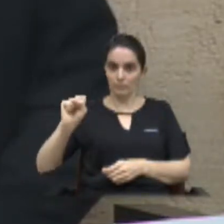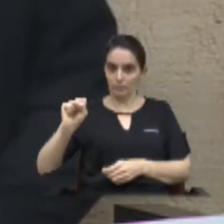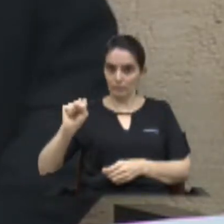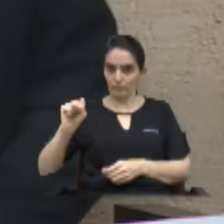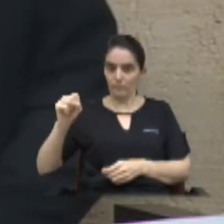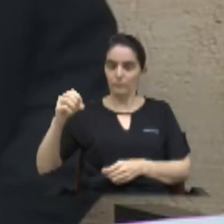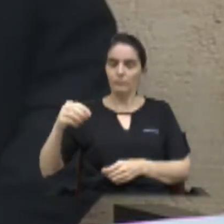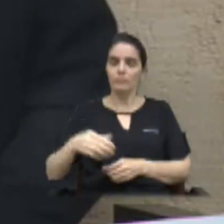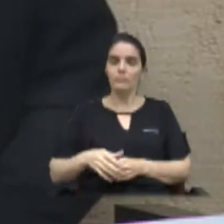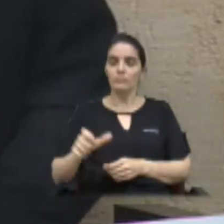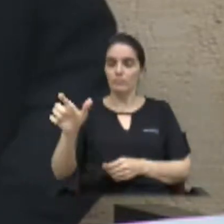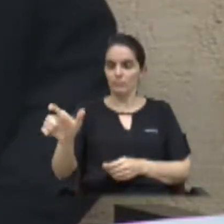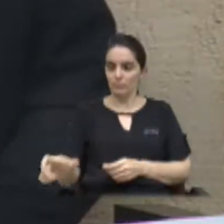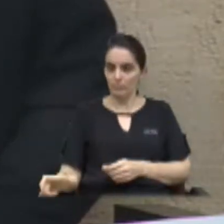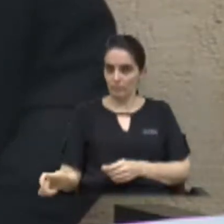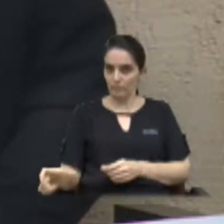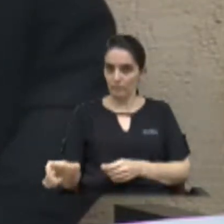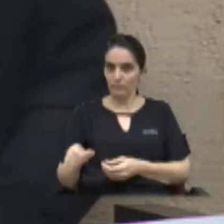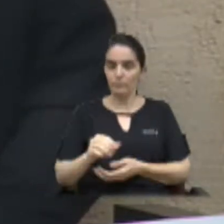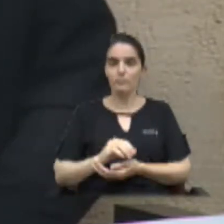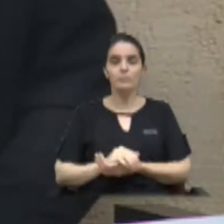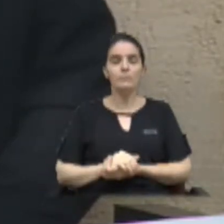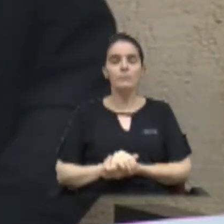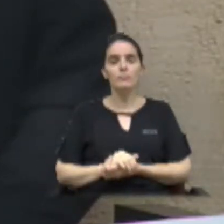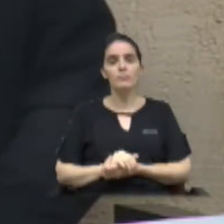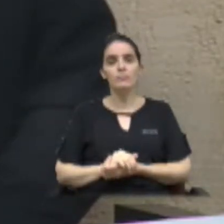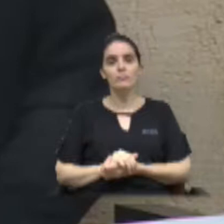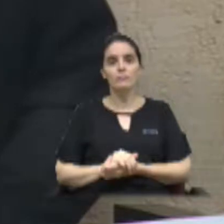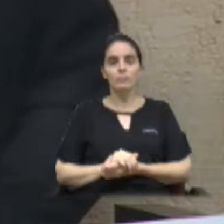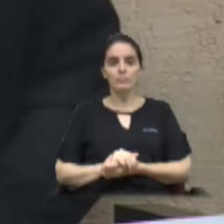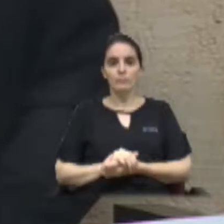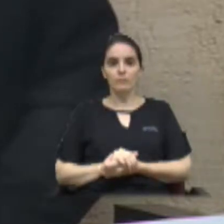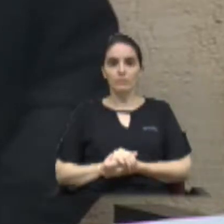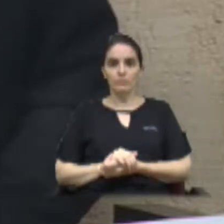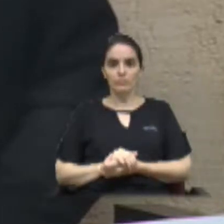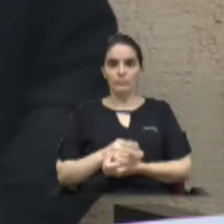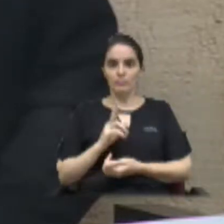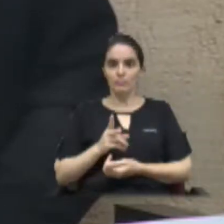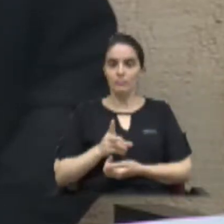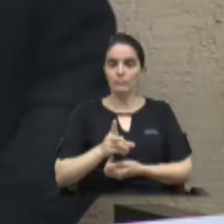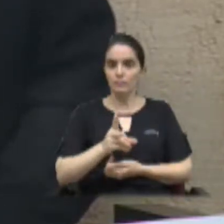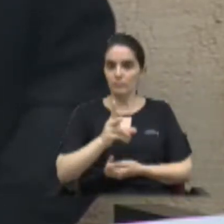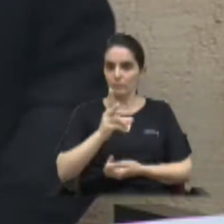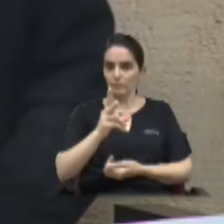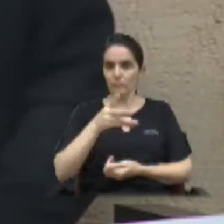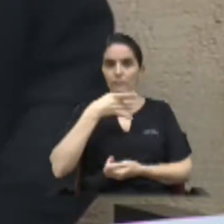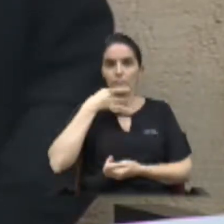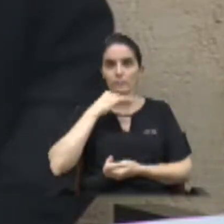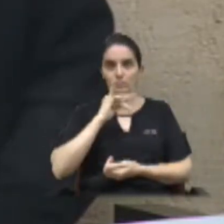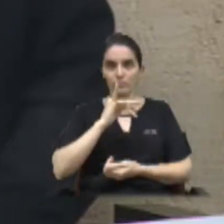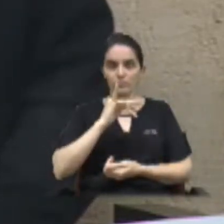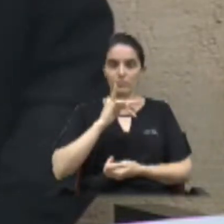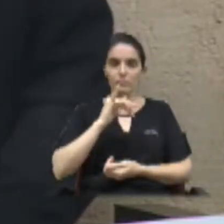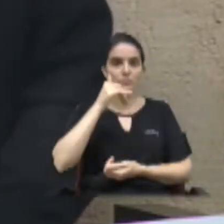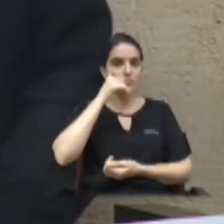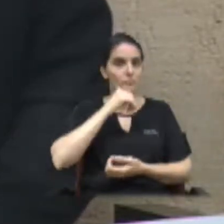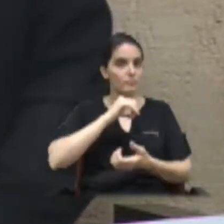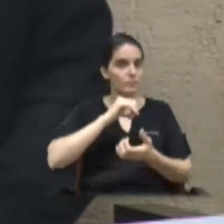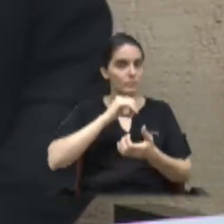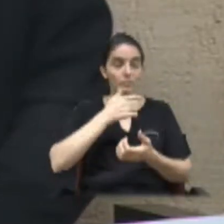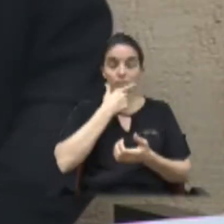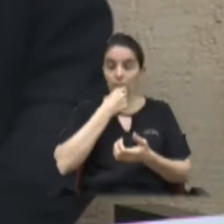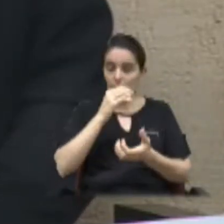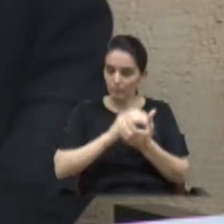conhecidamente chamado por todos, sempre foi um pai e esposo atencioso